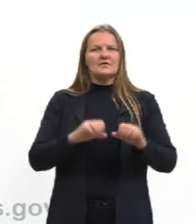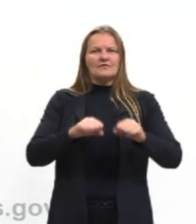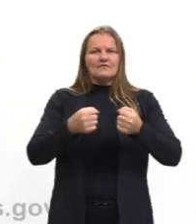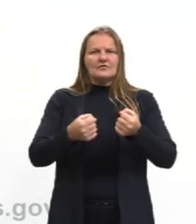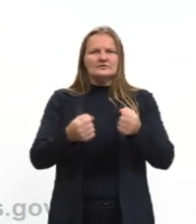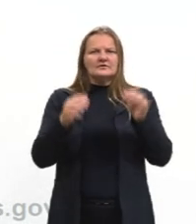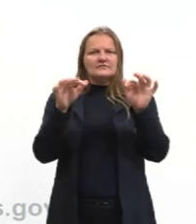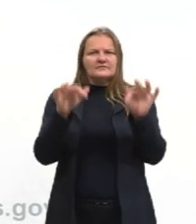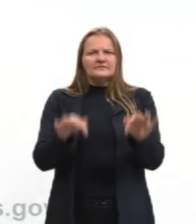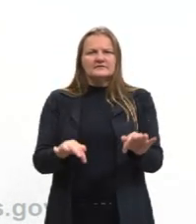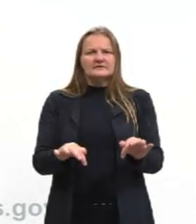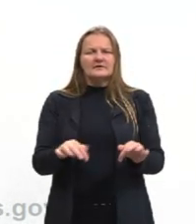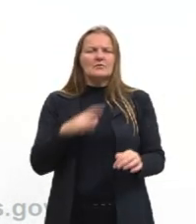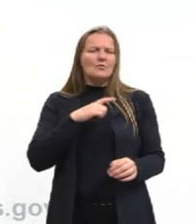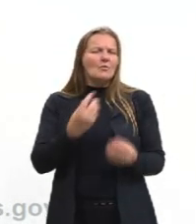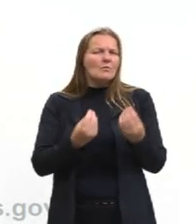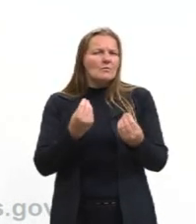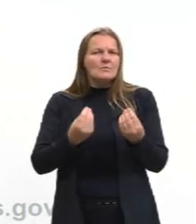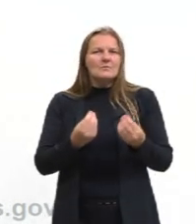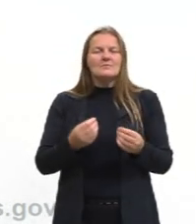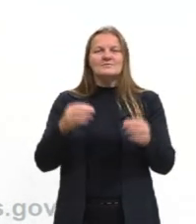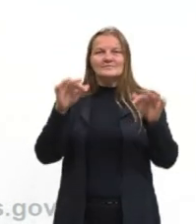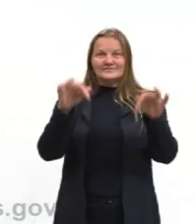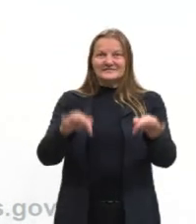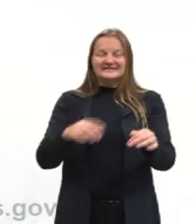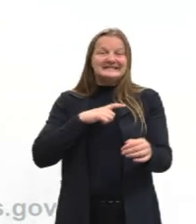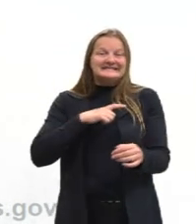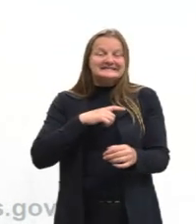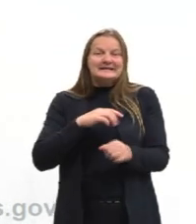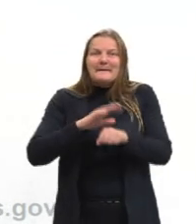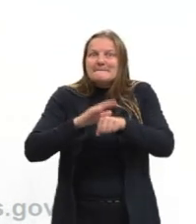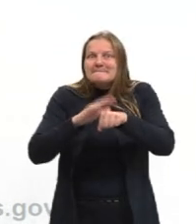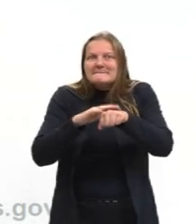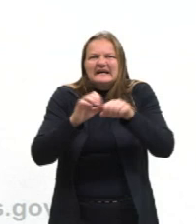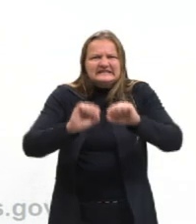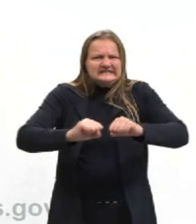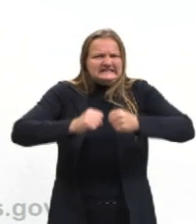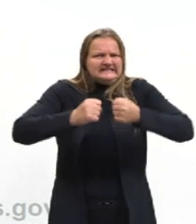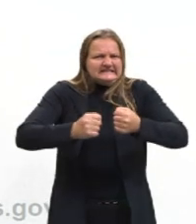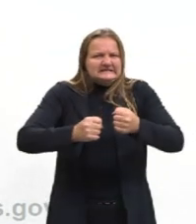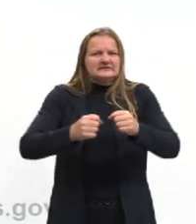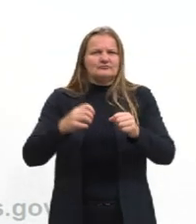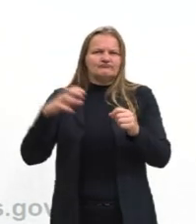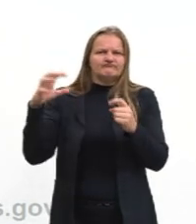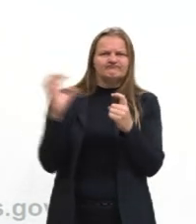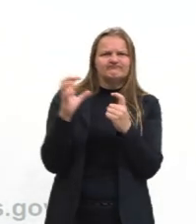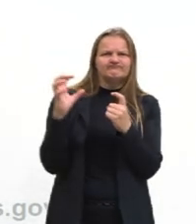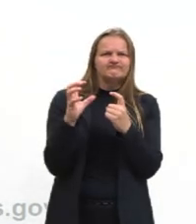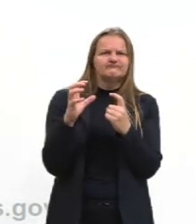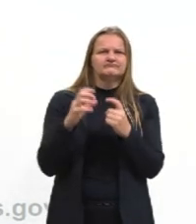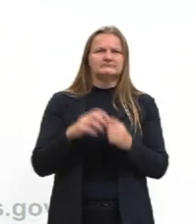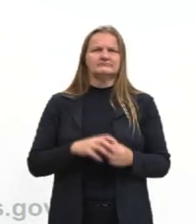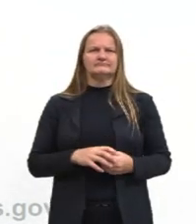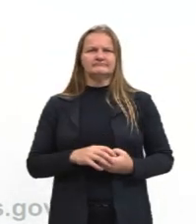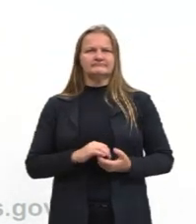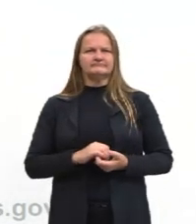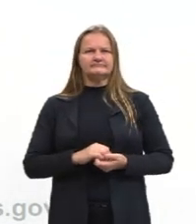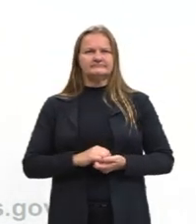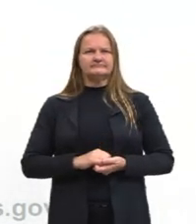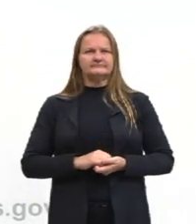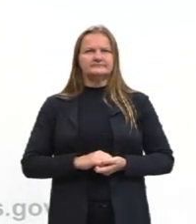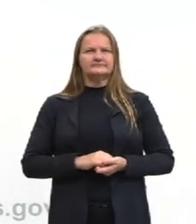Força resultante. Então, a força resultante é quando eu tenho mais de uma força agindo em um corpo, certo?